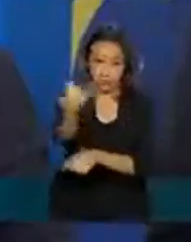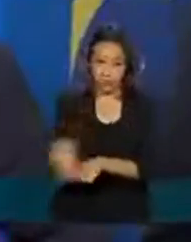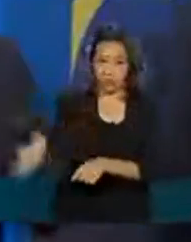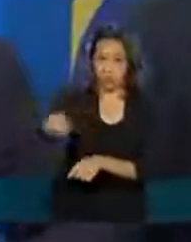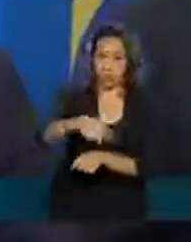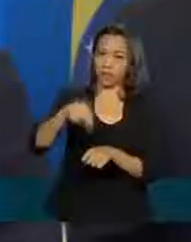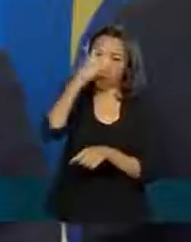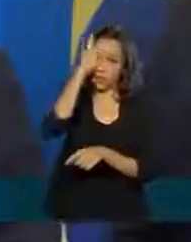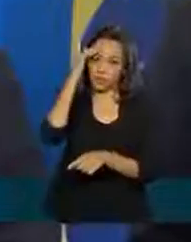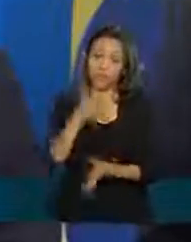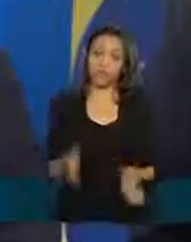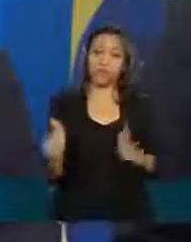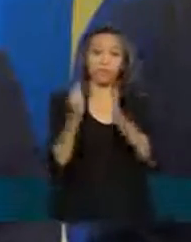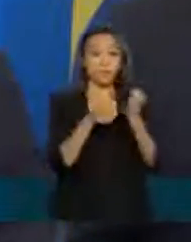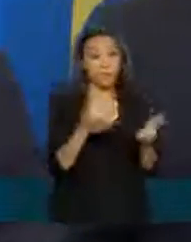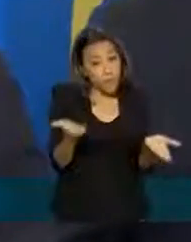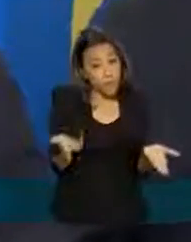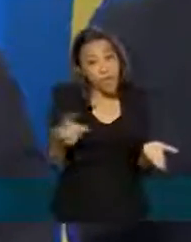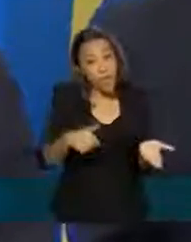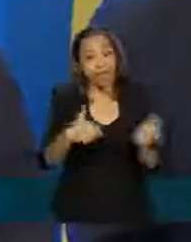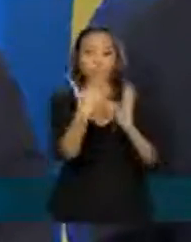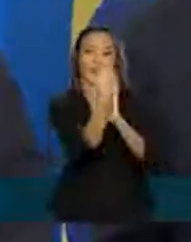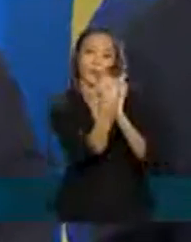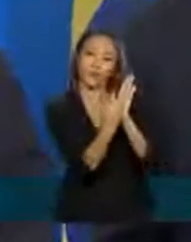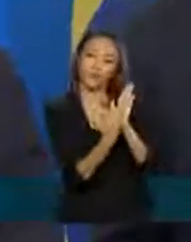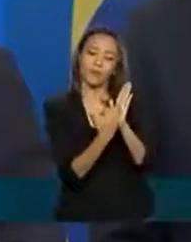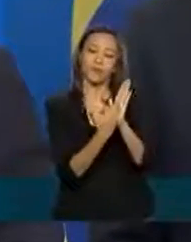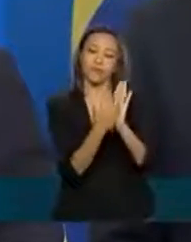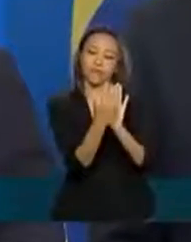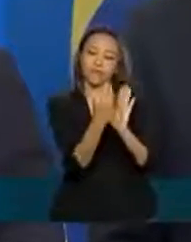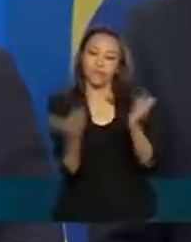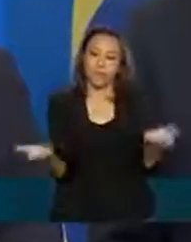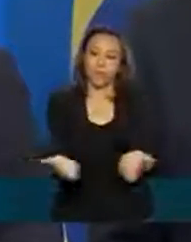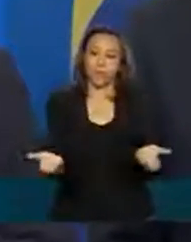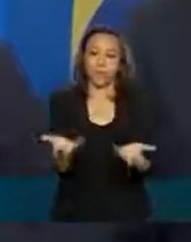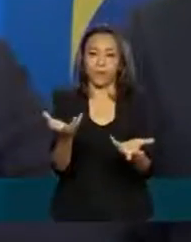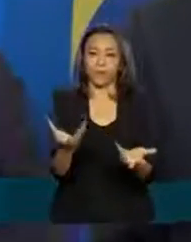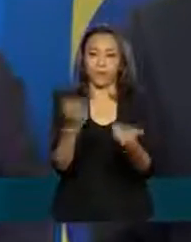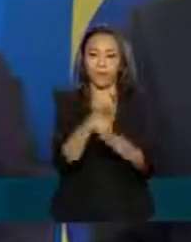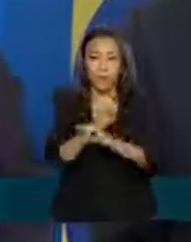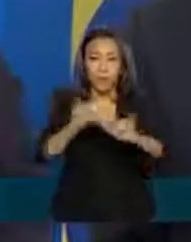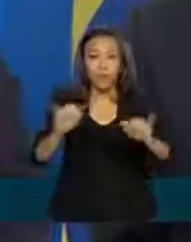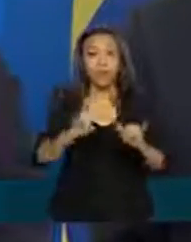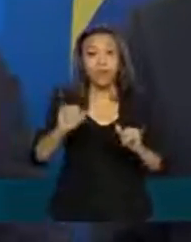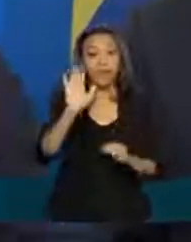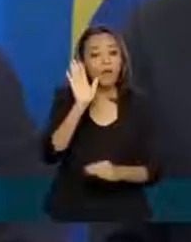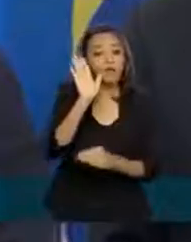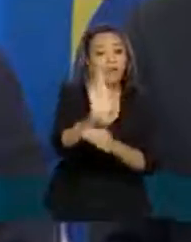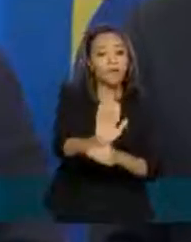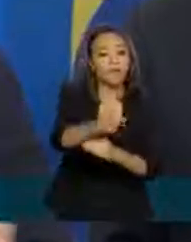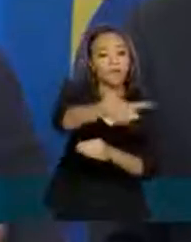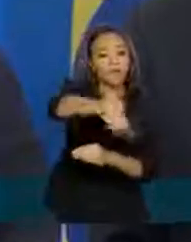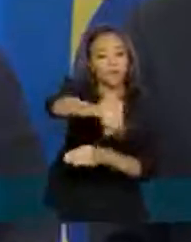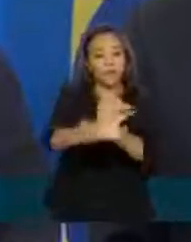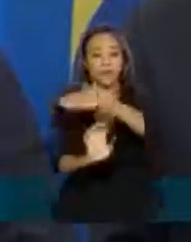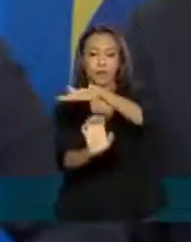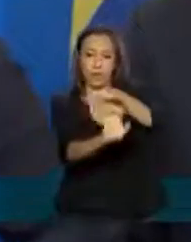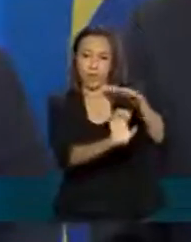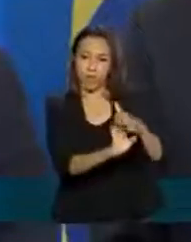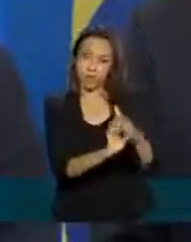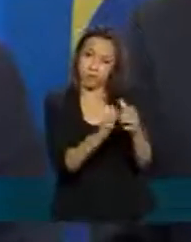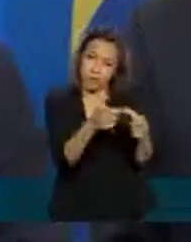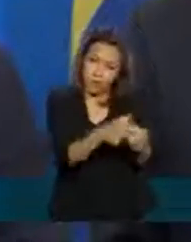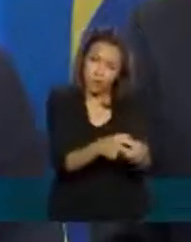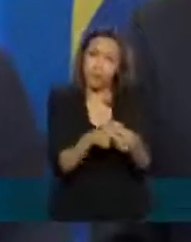Então, esse é o programa que nós queríamos anunciar hoje. Eu acho que é um programa que vai ajudar muito pequenas e médias empresas, que é um setor que